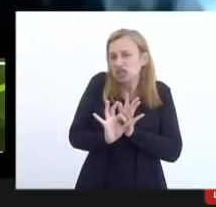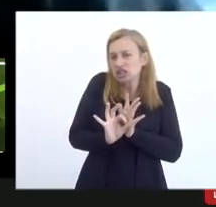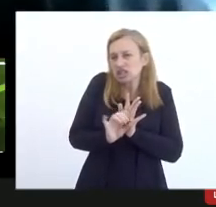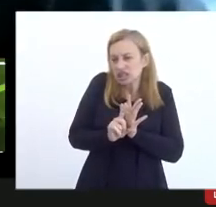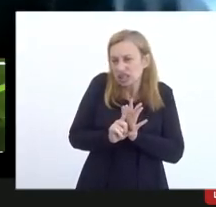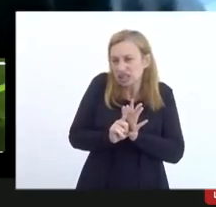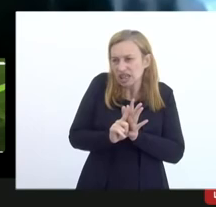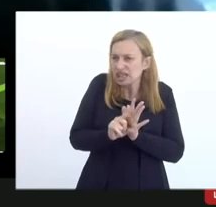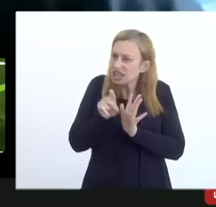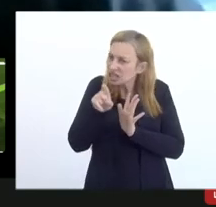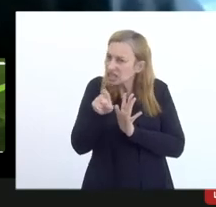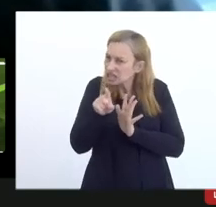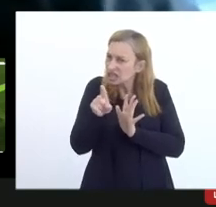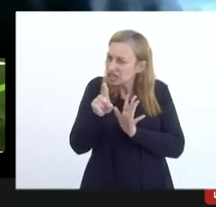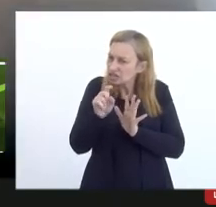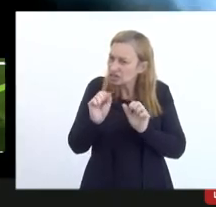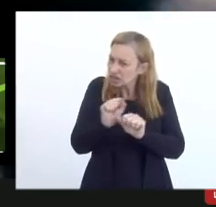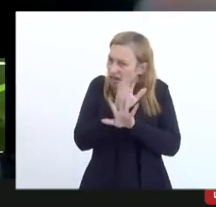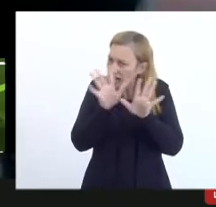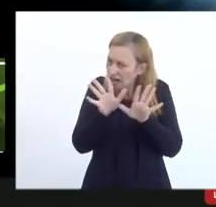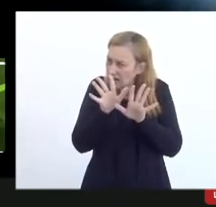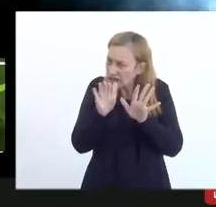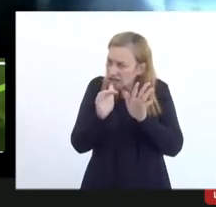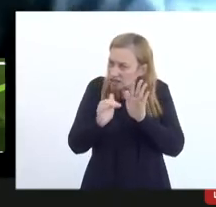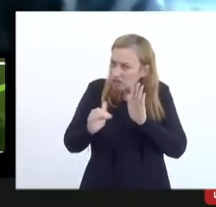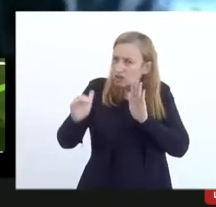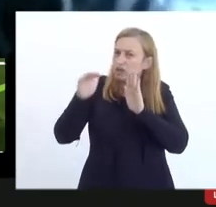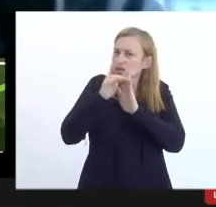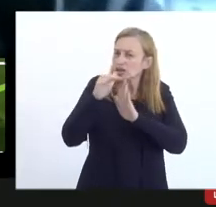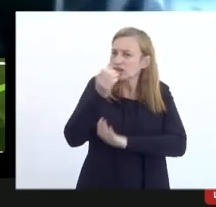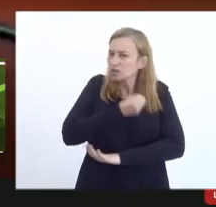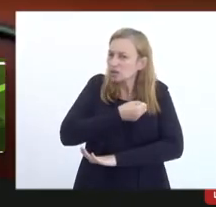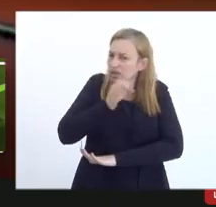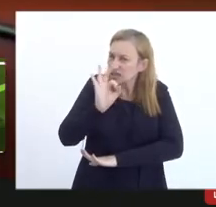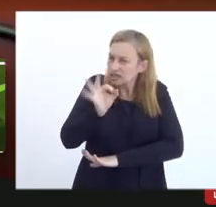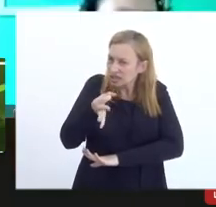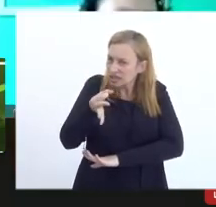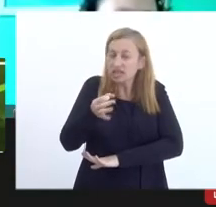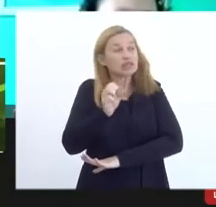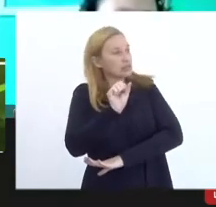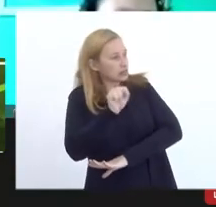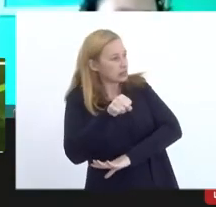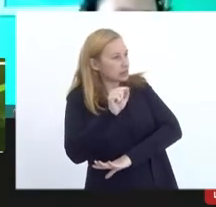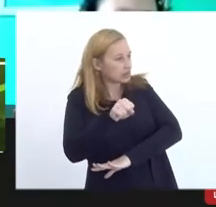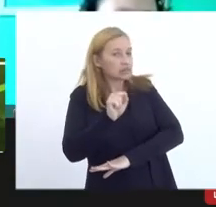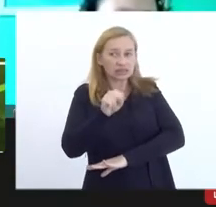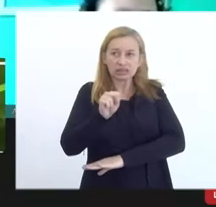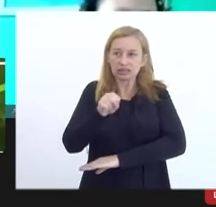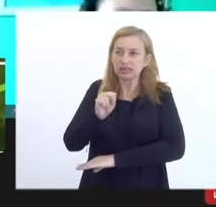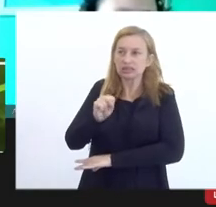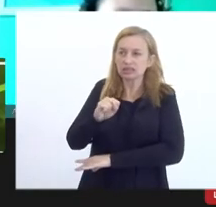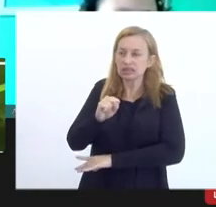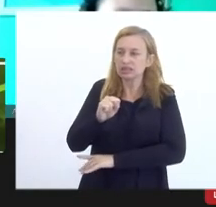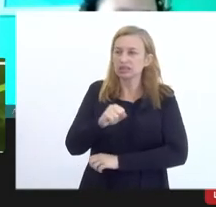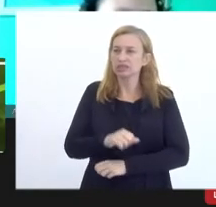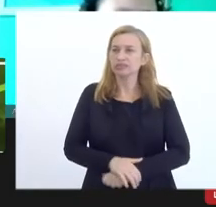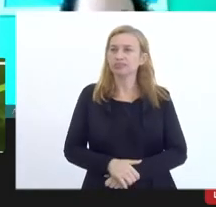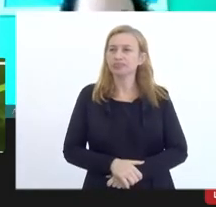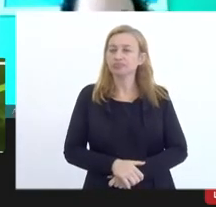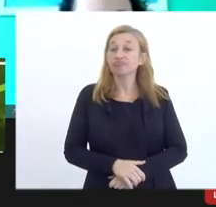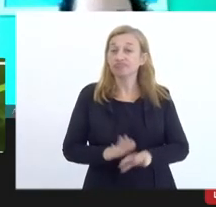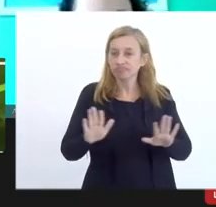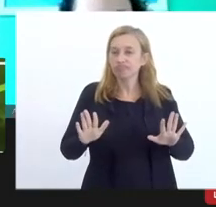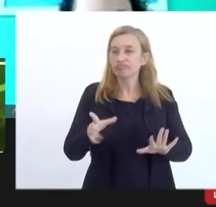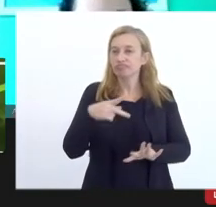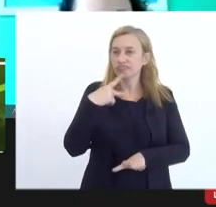está automaticamente implícito quer subir a nota etc etc ou não sim pode ao dizer